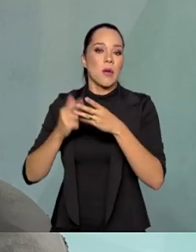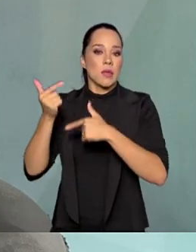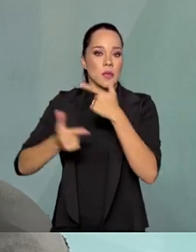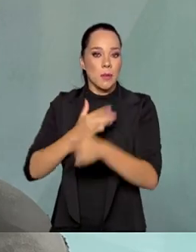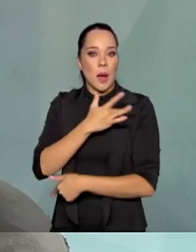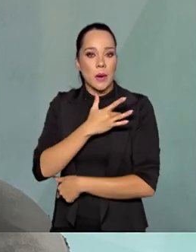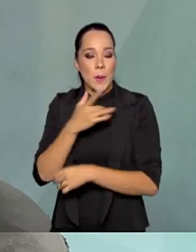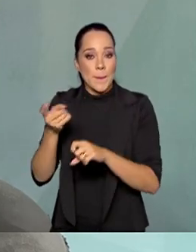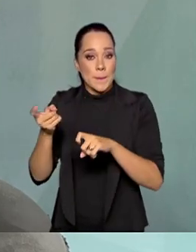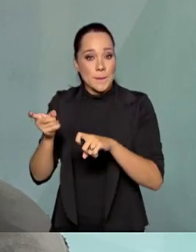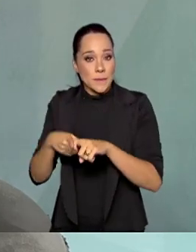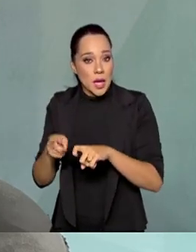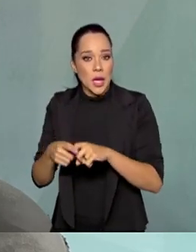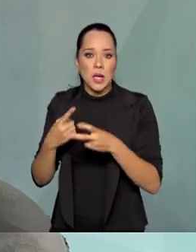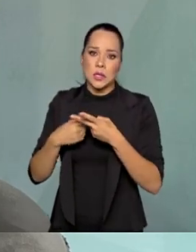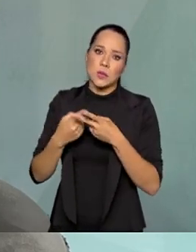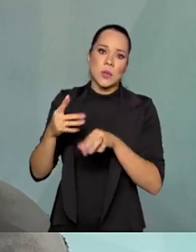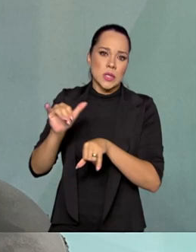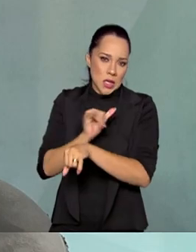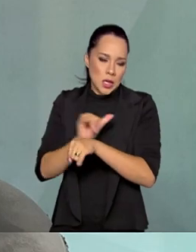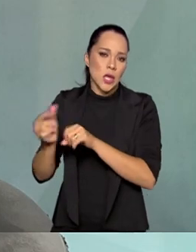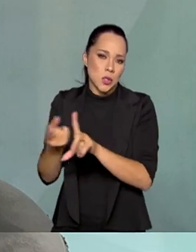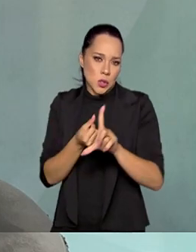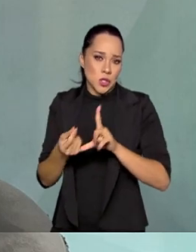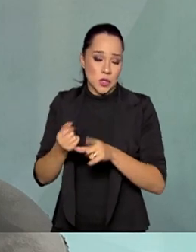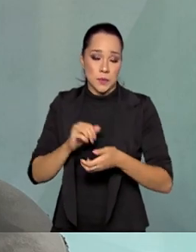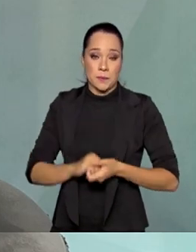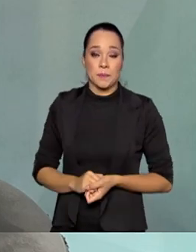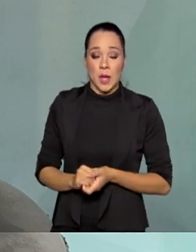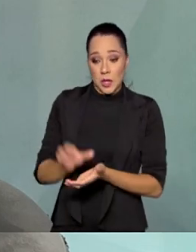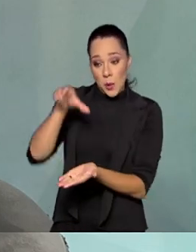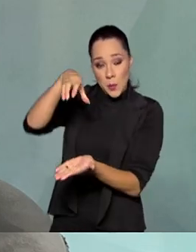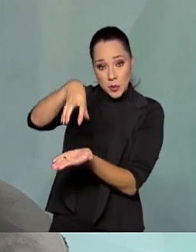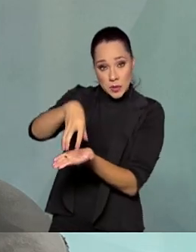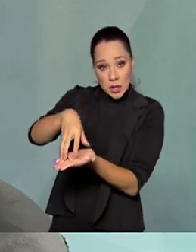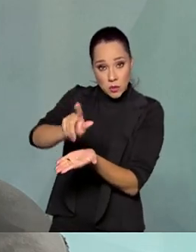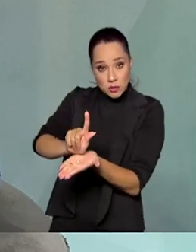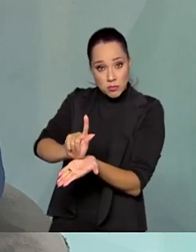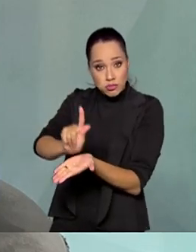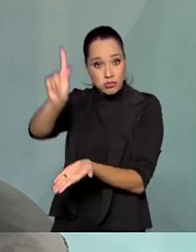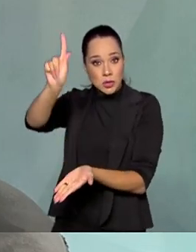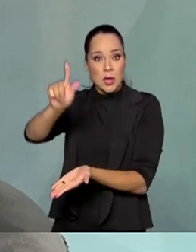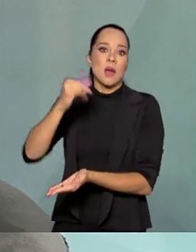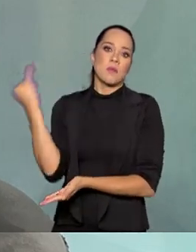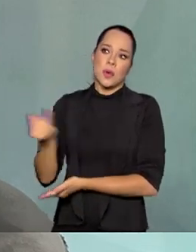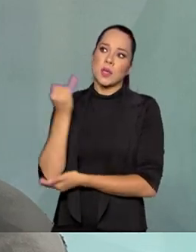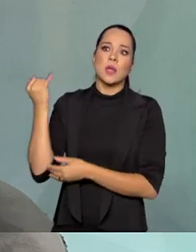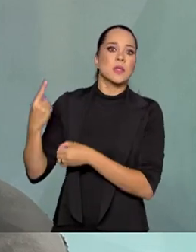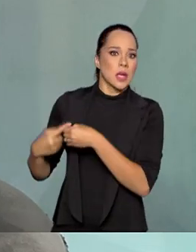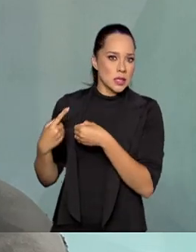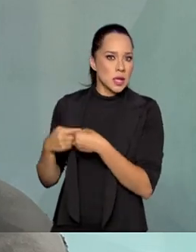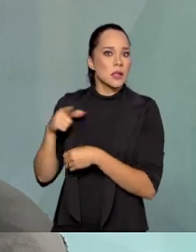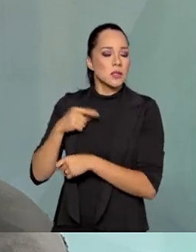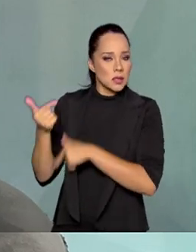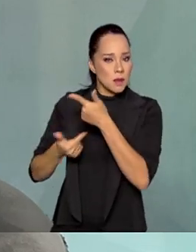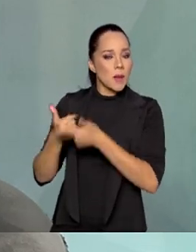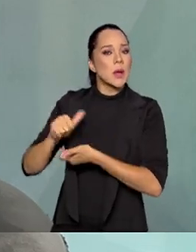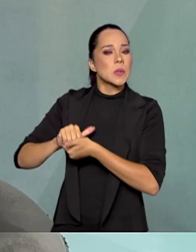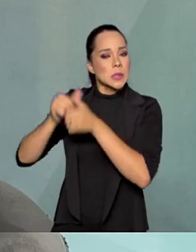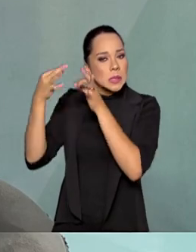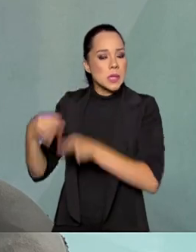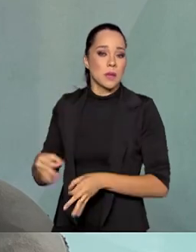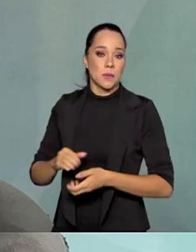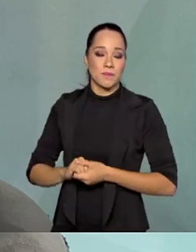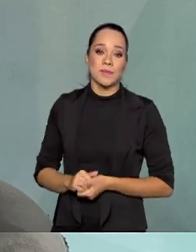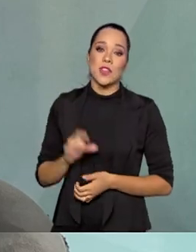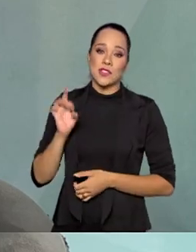médicos, logísticos de forma geral. Então, para o centro de lançamento, é importante que a cidade tenha serviços adequados. Agora,